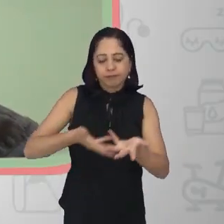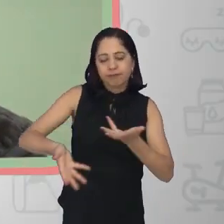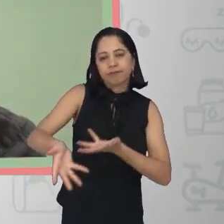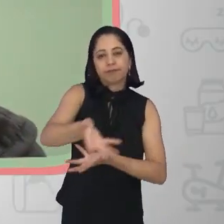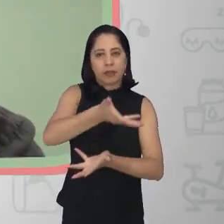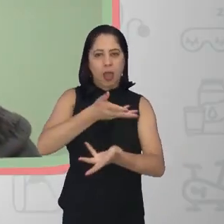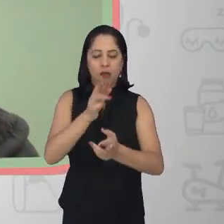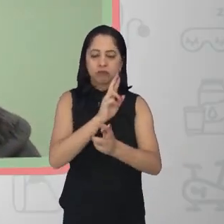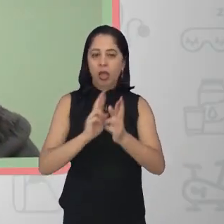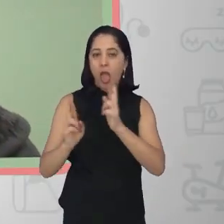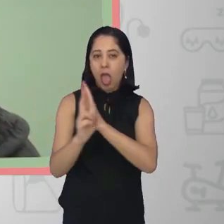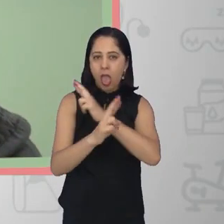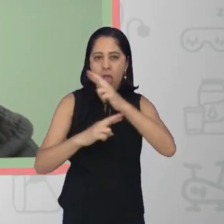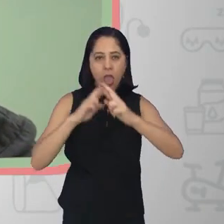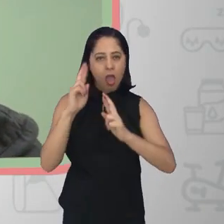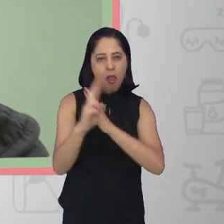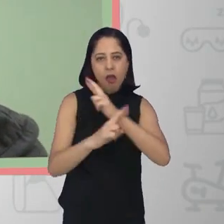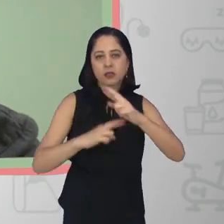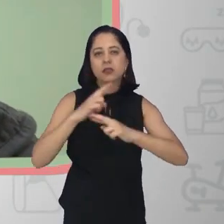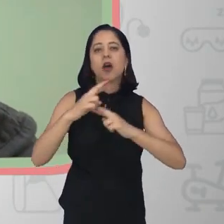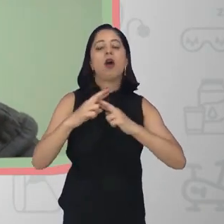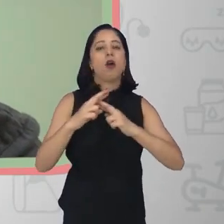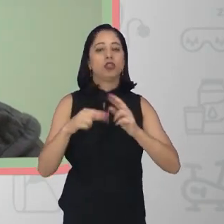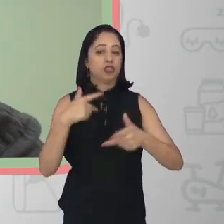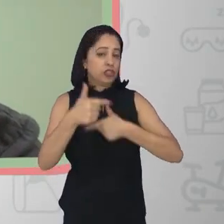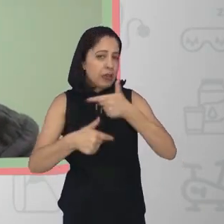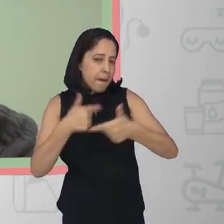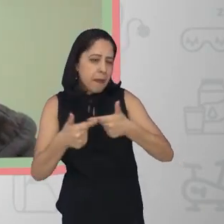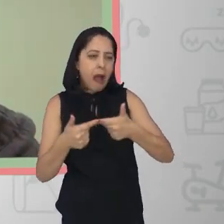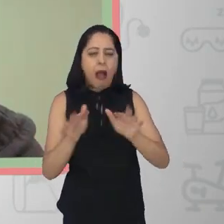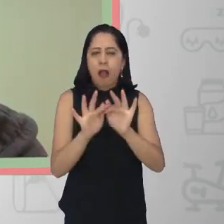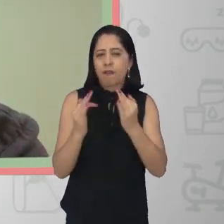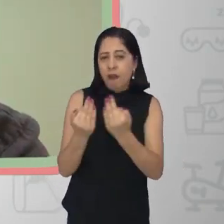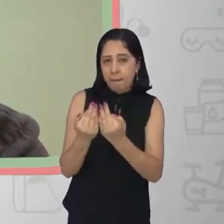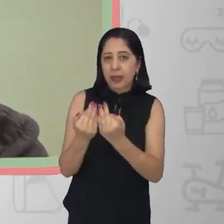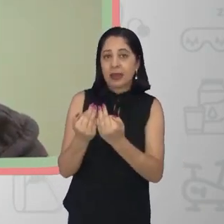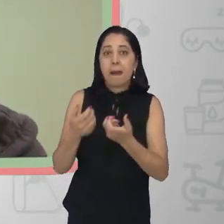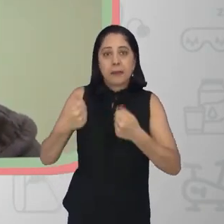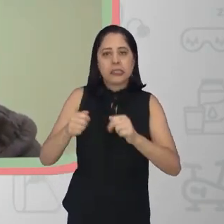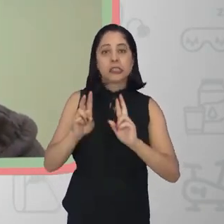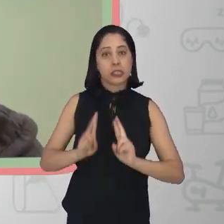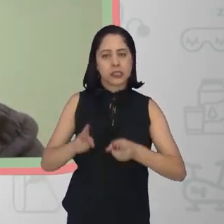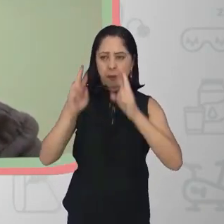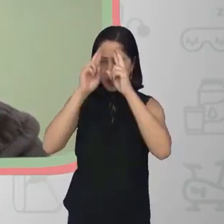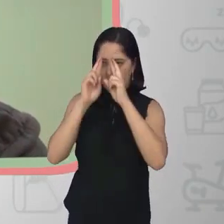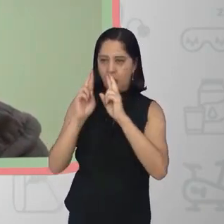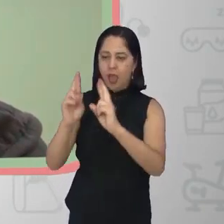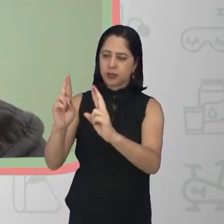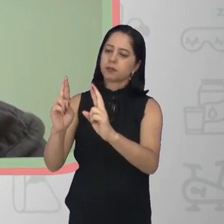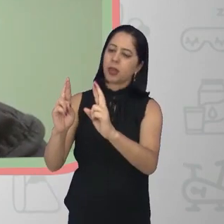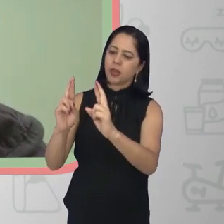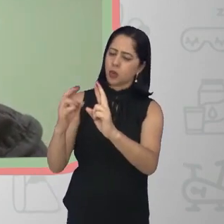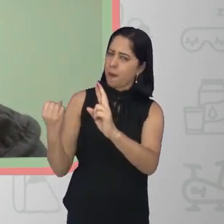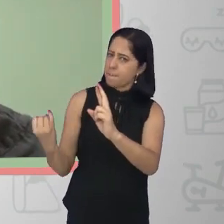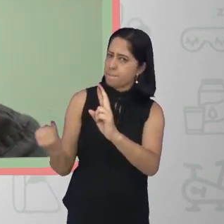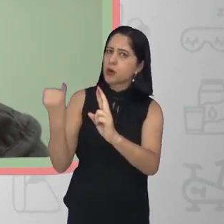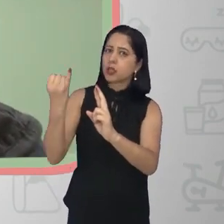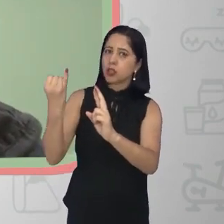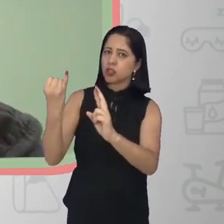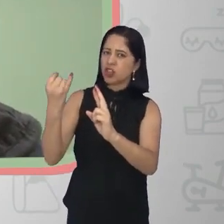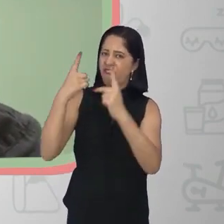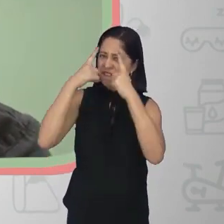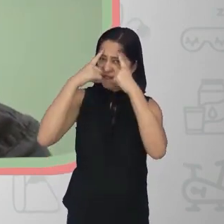uma relação amorosa, uma relação de trabalho, deveria ser pautada no respeito e na não violência.